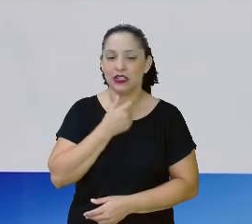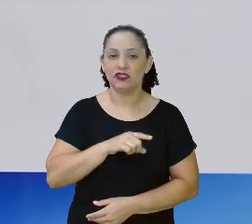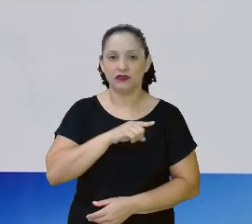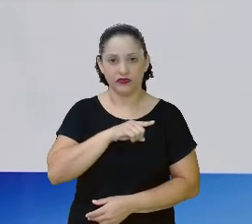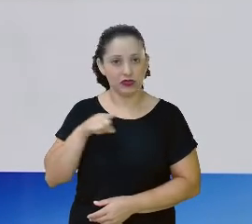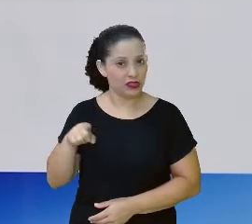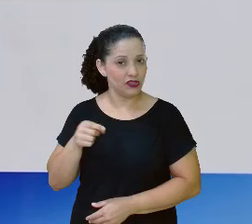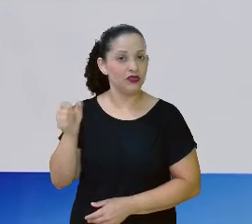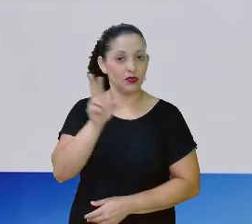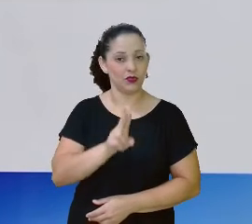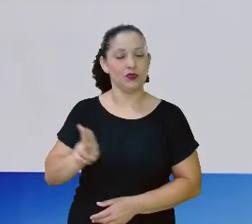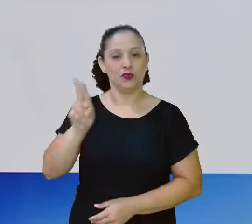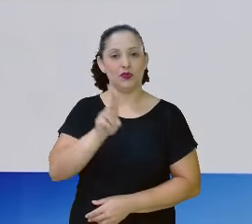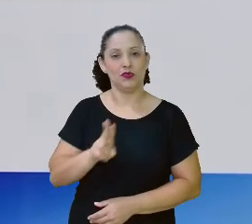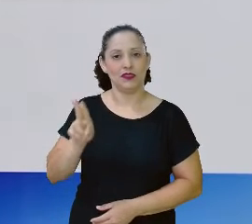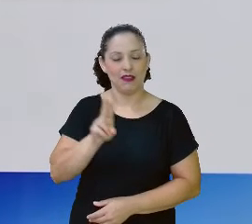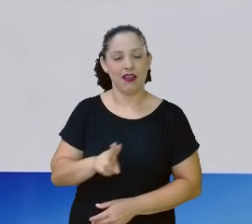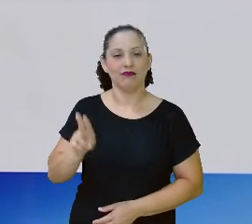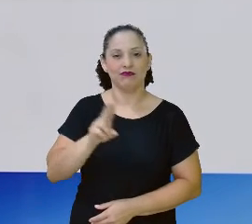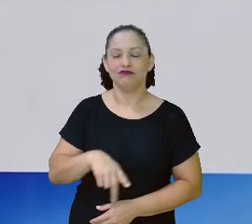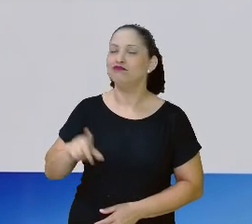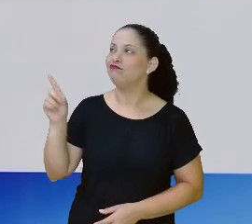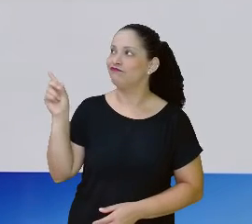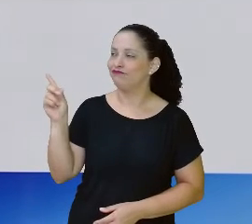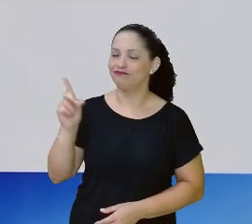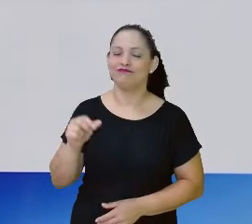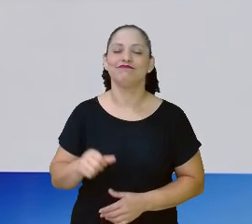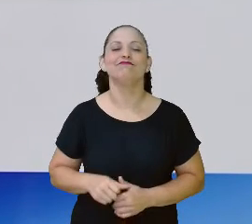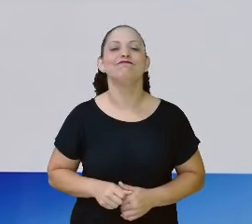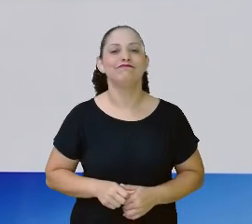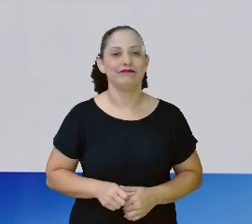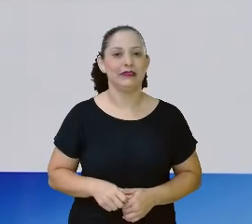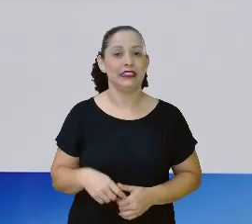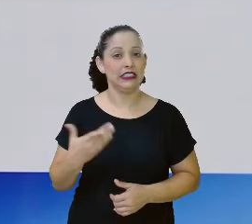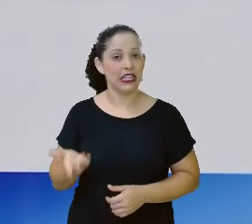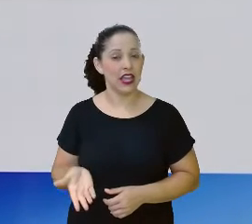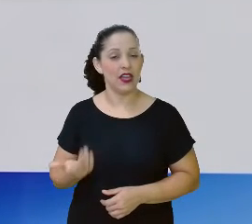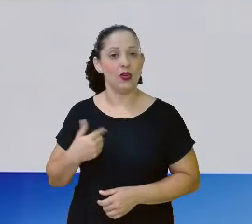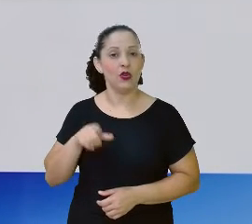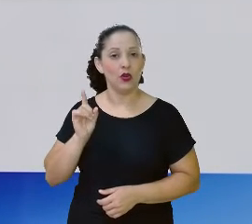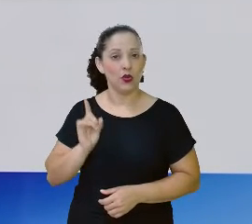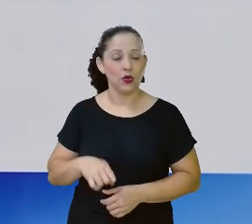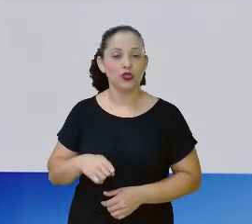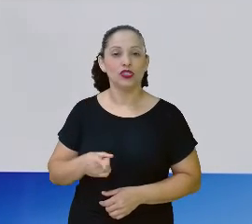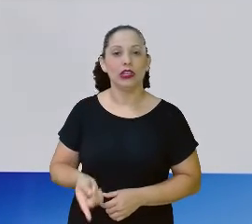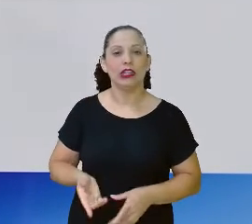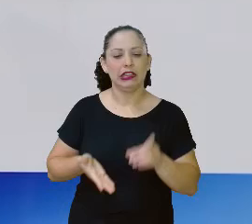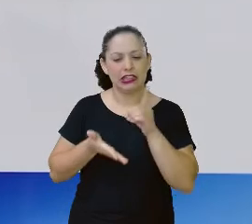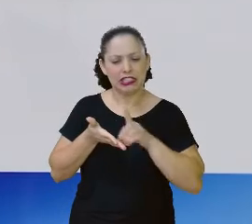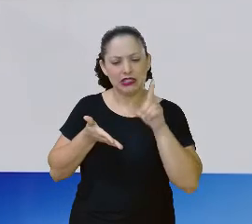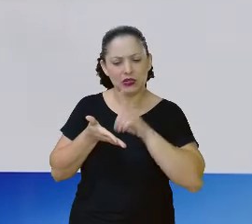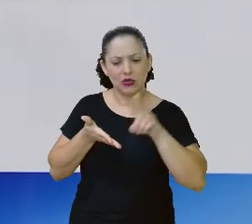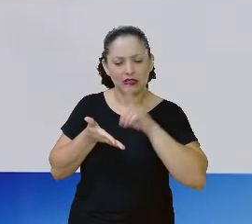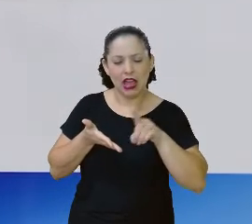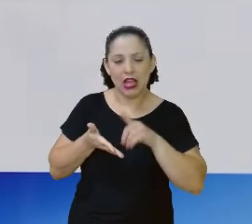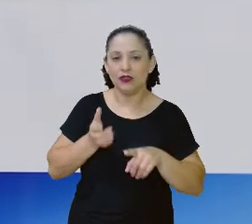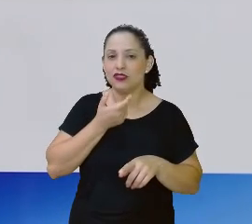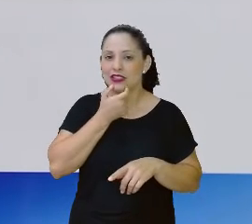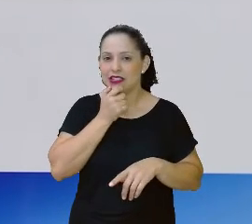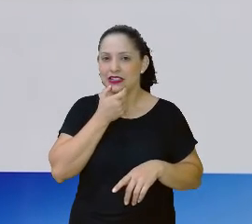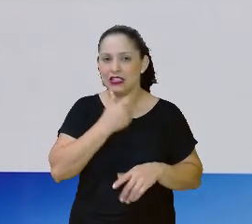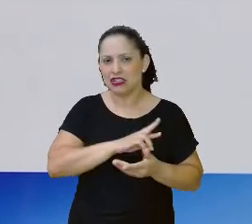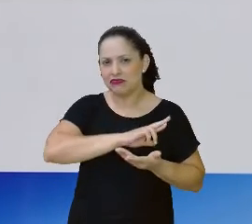for, vocês irão usar bastante essa ferramenta aí, que são os dicionários em outras línguas. O que não impede de já